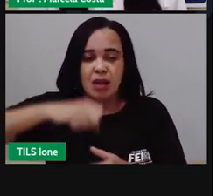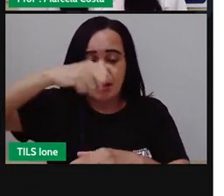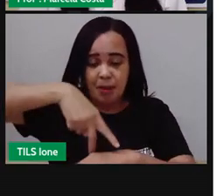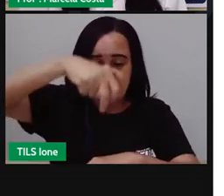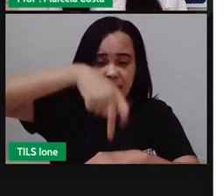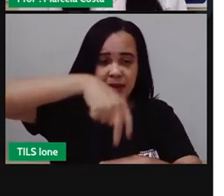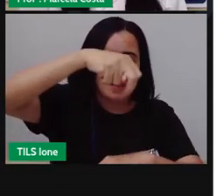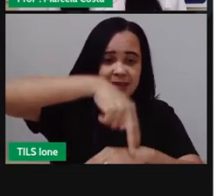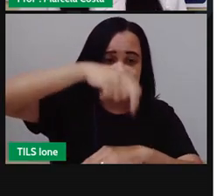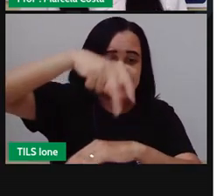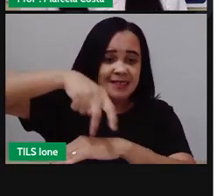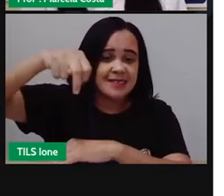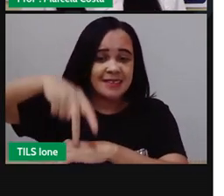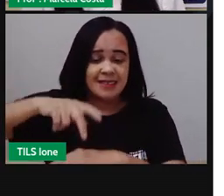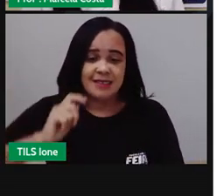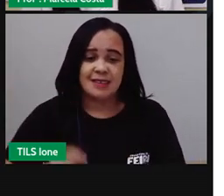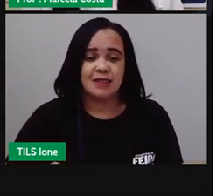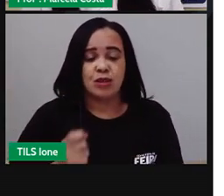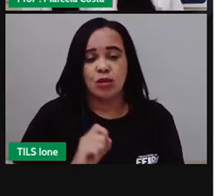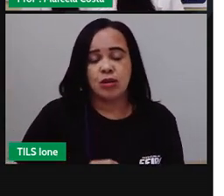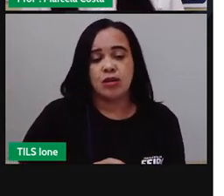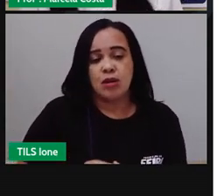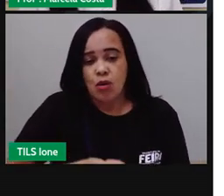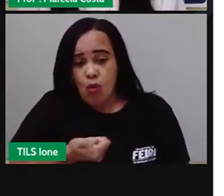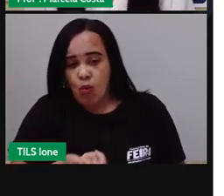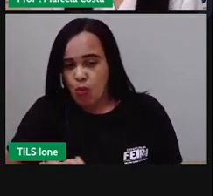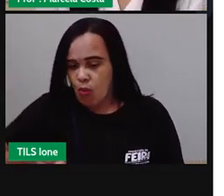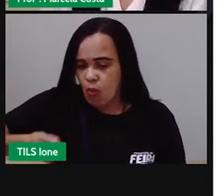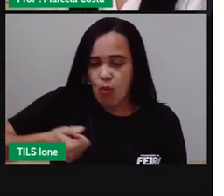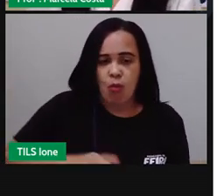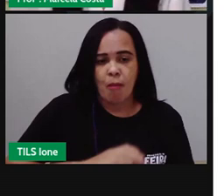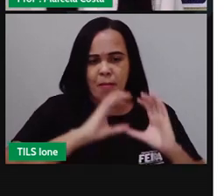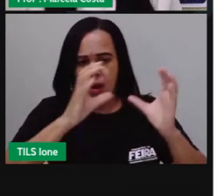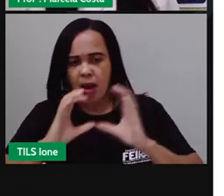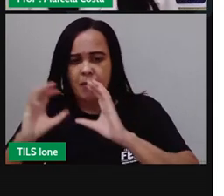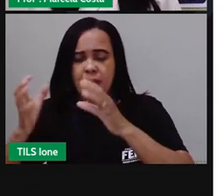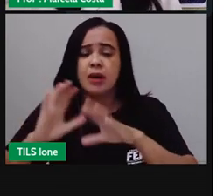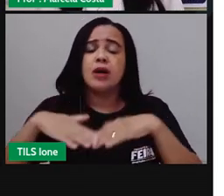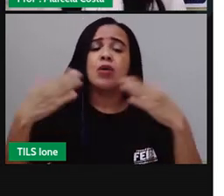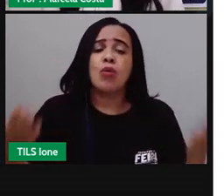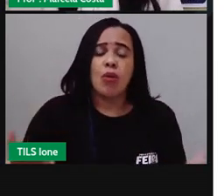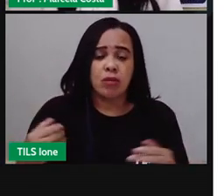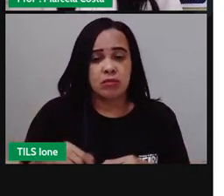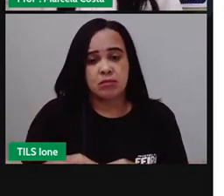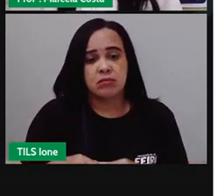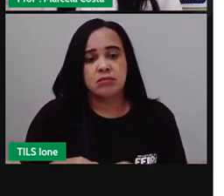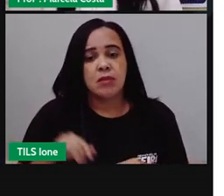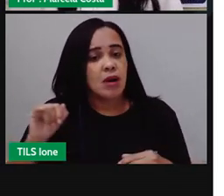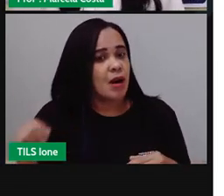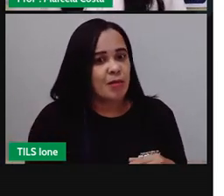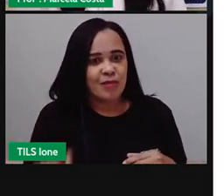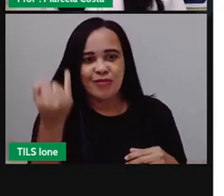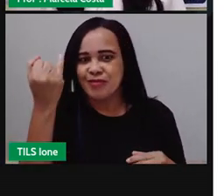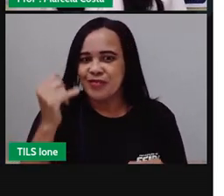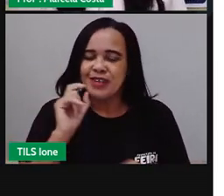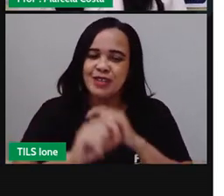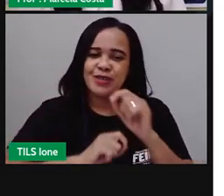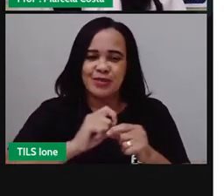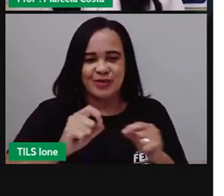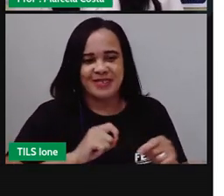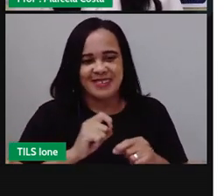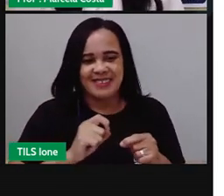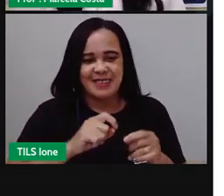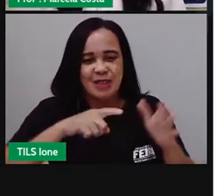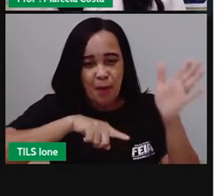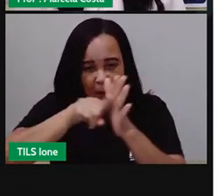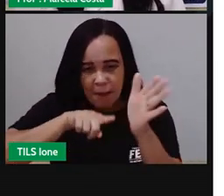aproveita e copia essas perguntas aí no seu caderno para que você já tenha uma ideia do que você